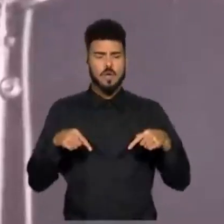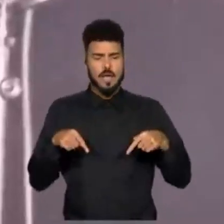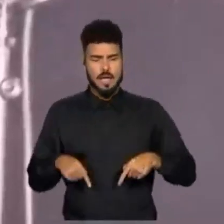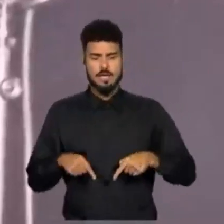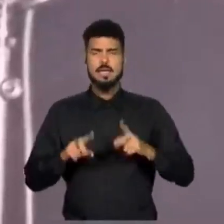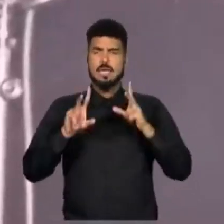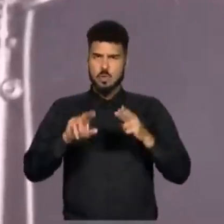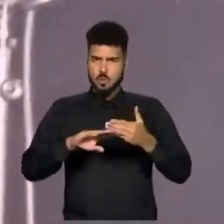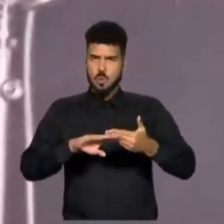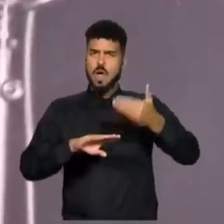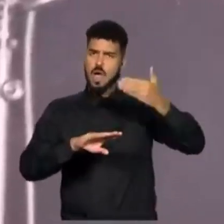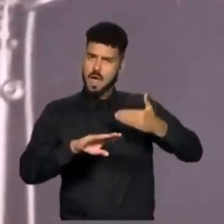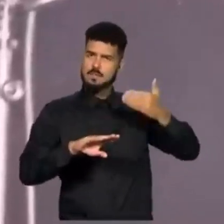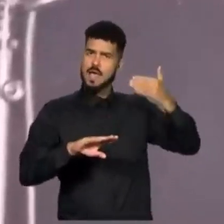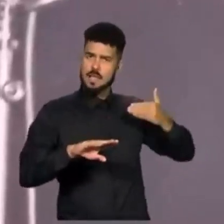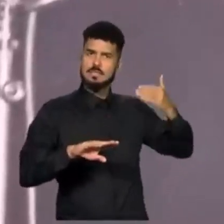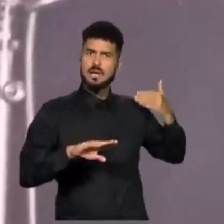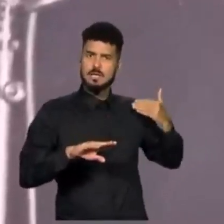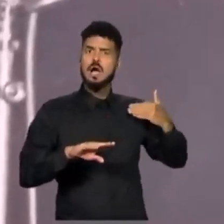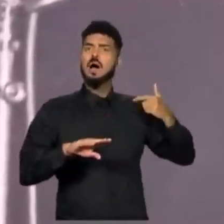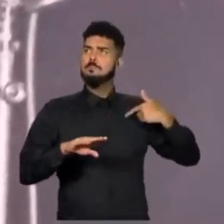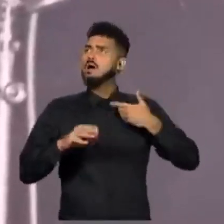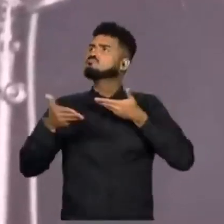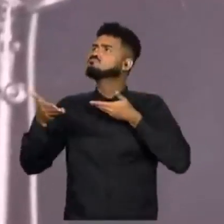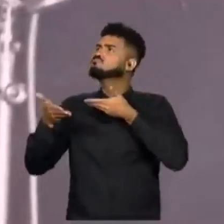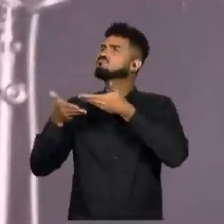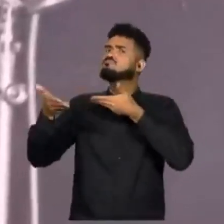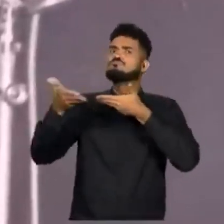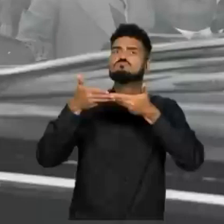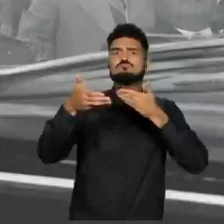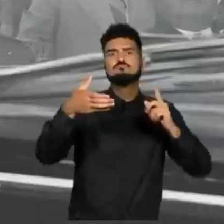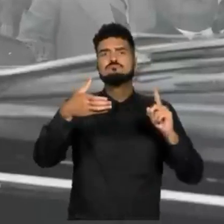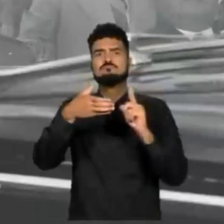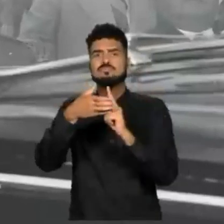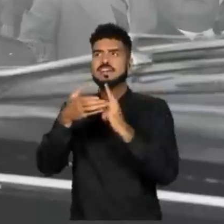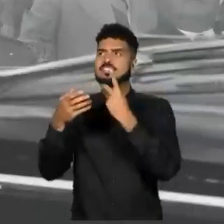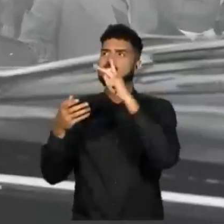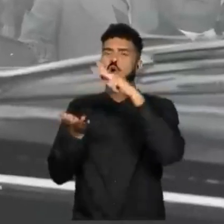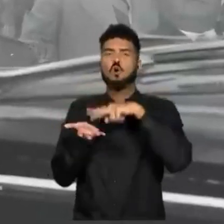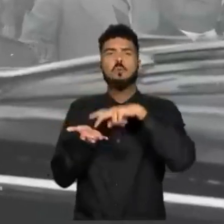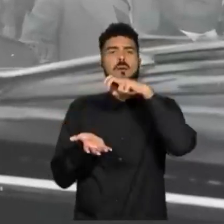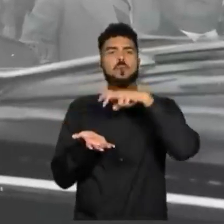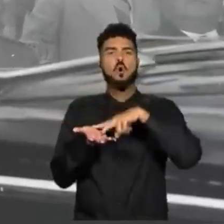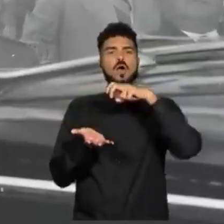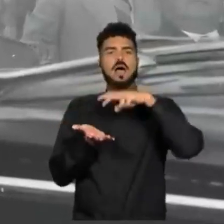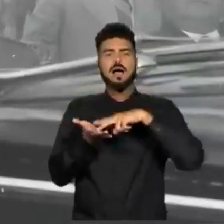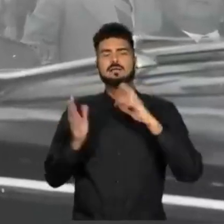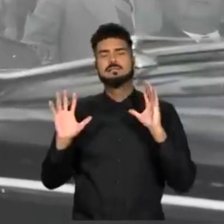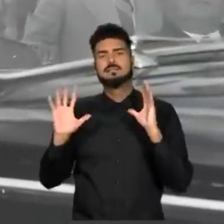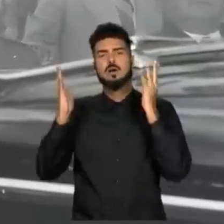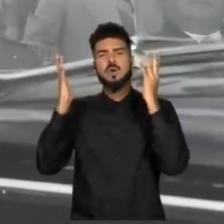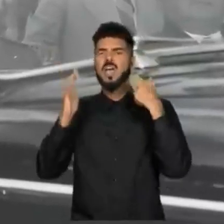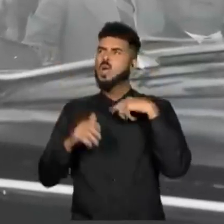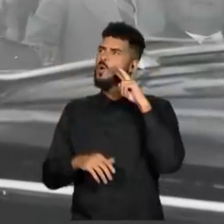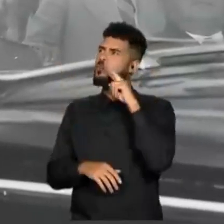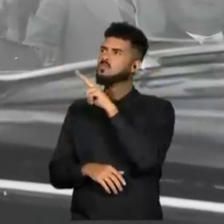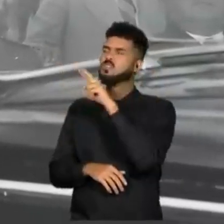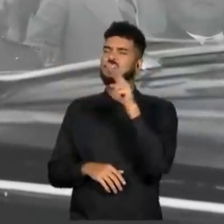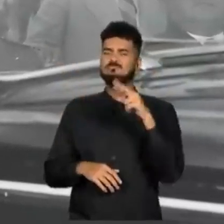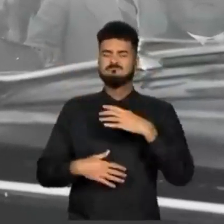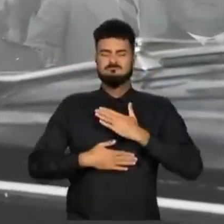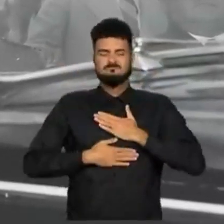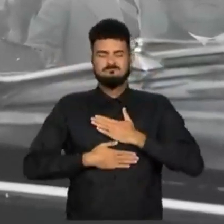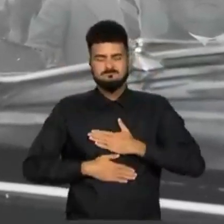aconteceu. E nós vamos falar um pouquinho sobre isso, sobre o que a 777 poderia fazer para